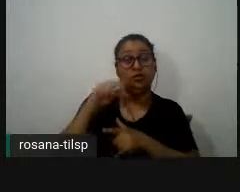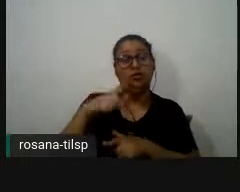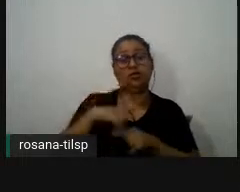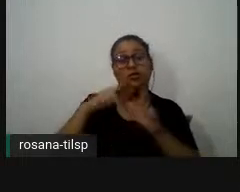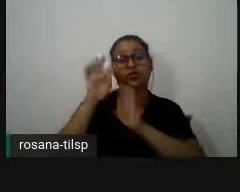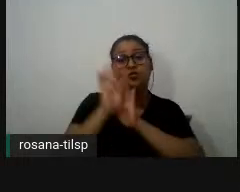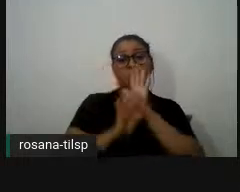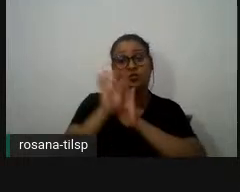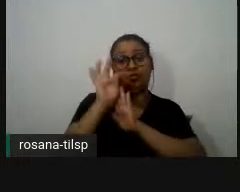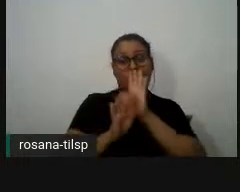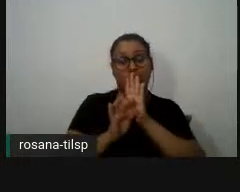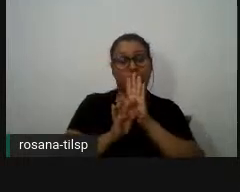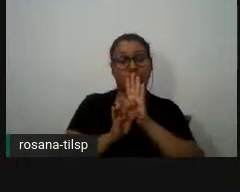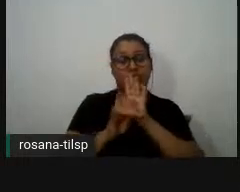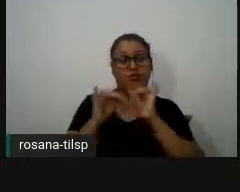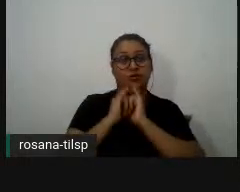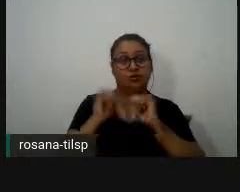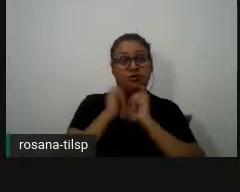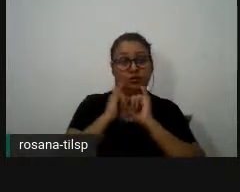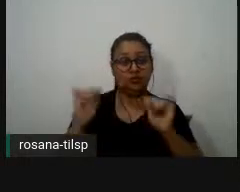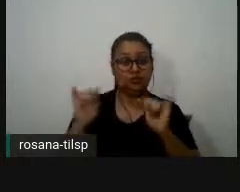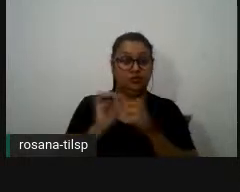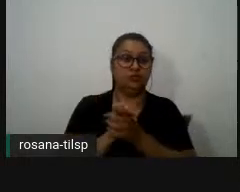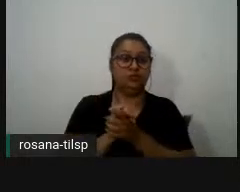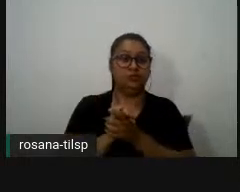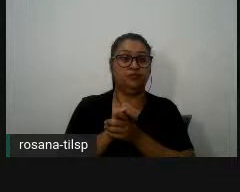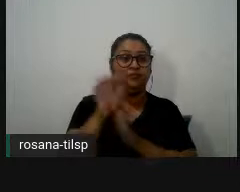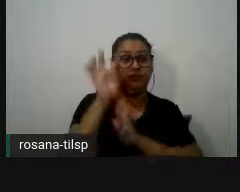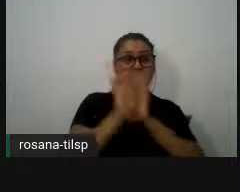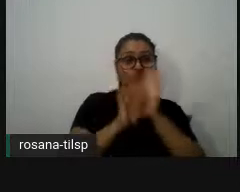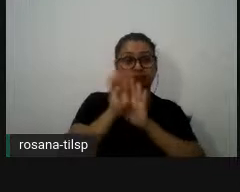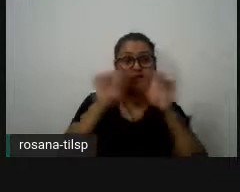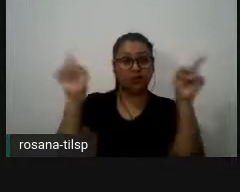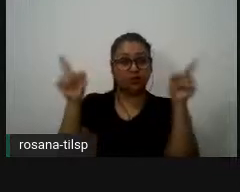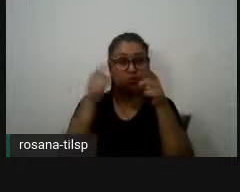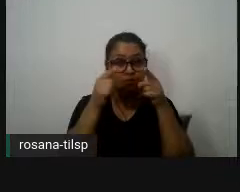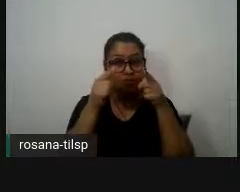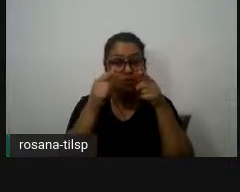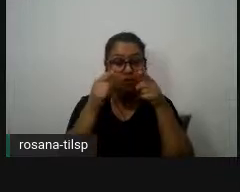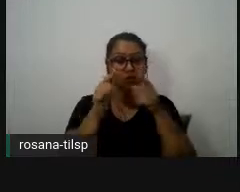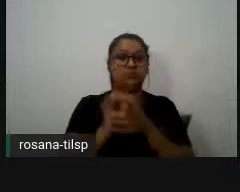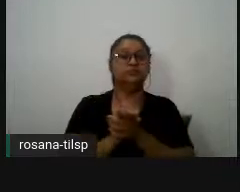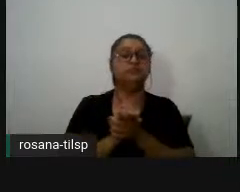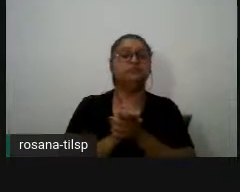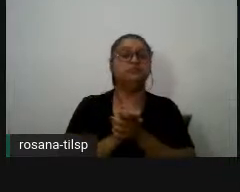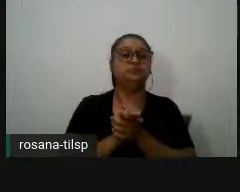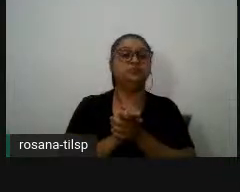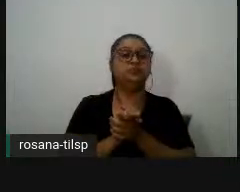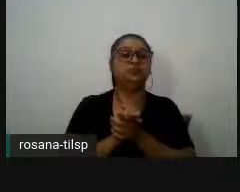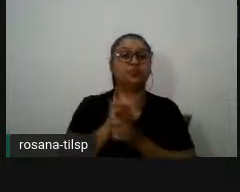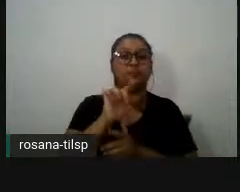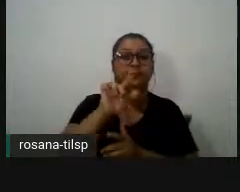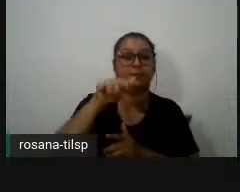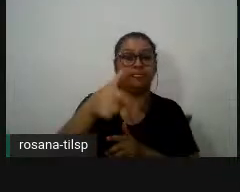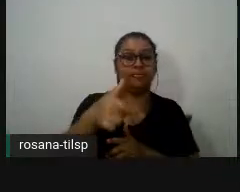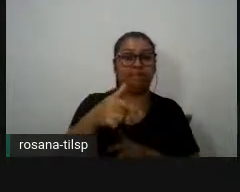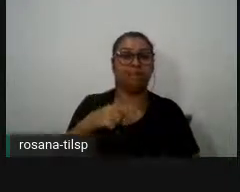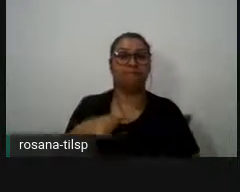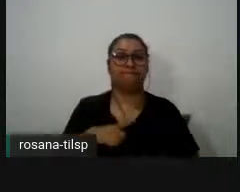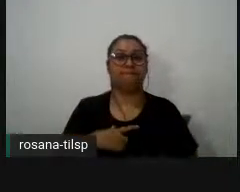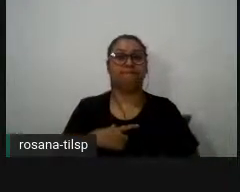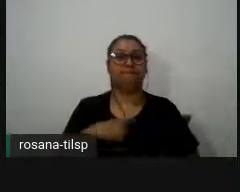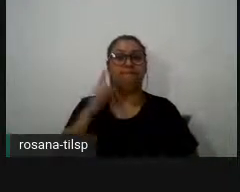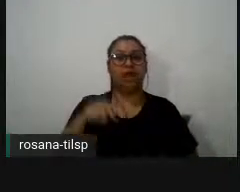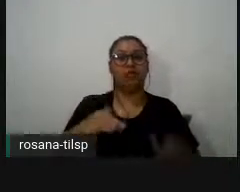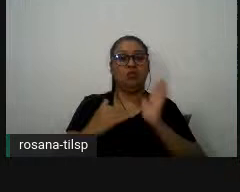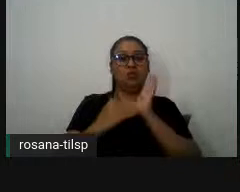escrever um novo texto de divulgação científica um texto curtinho de 100 palavras e depois a última etapa que foi